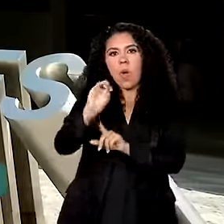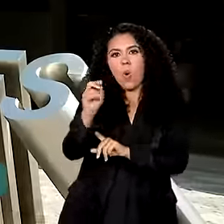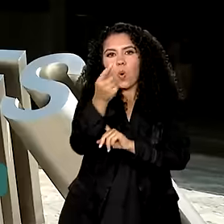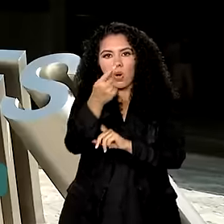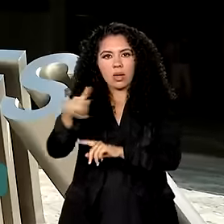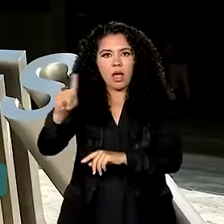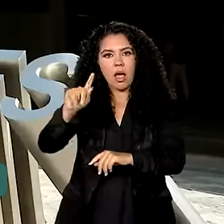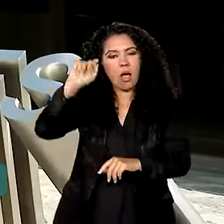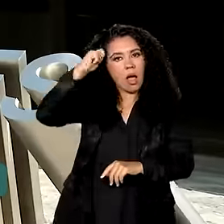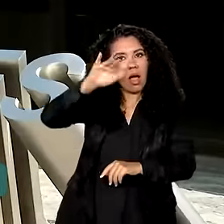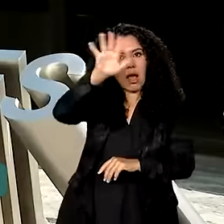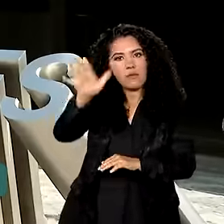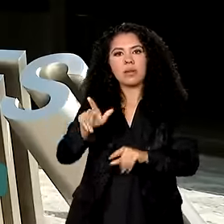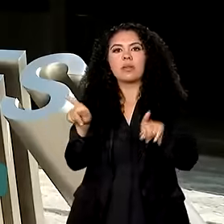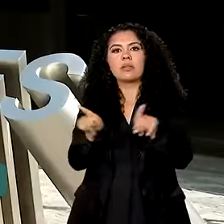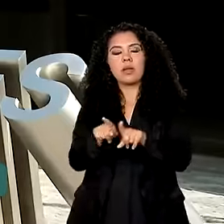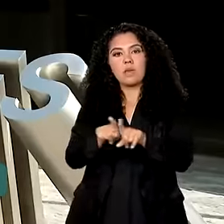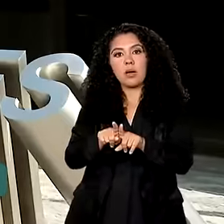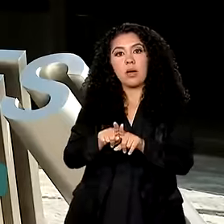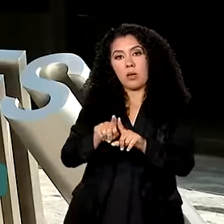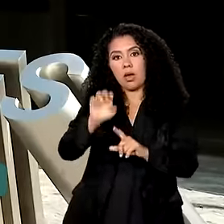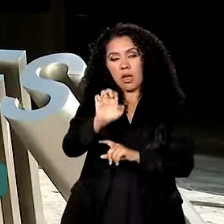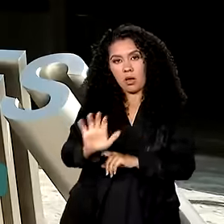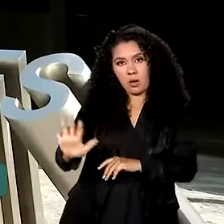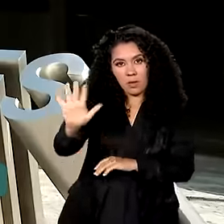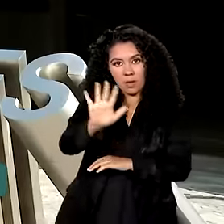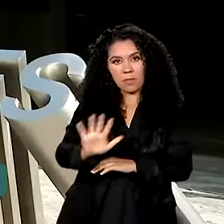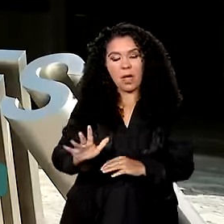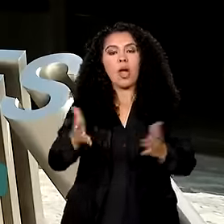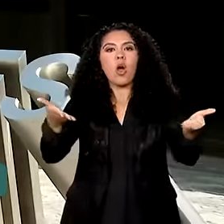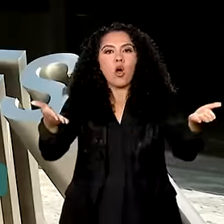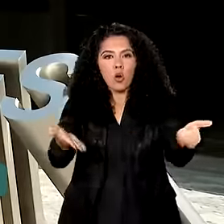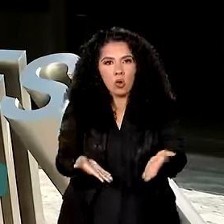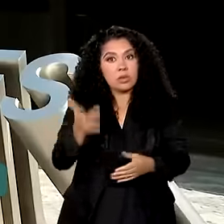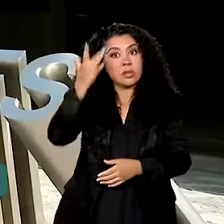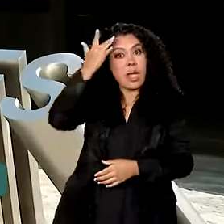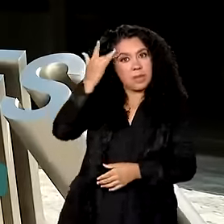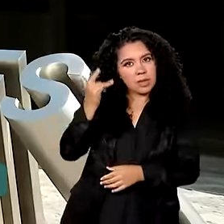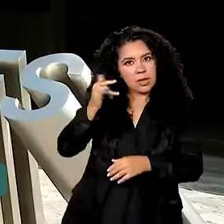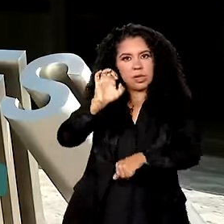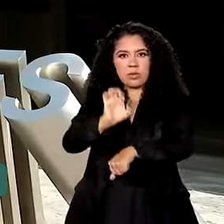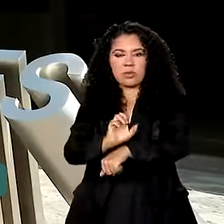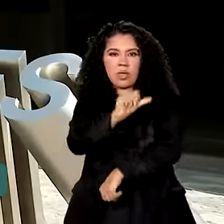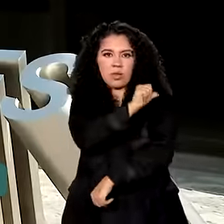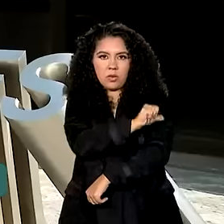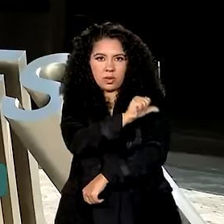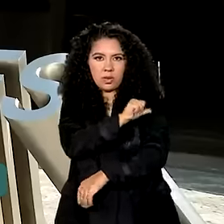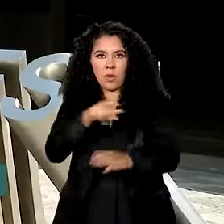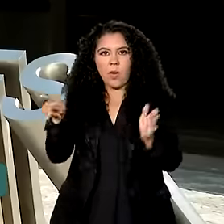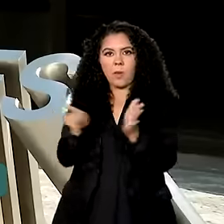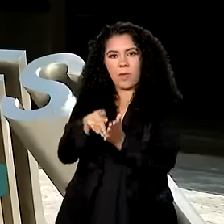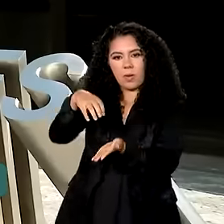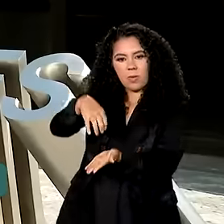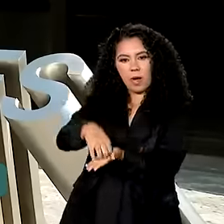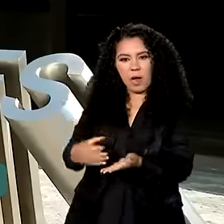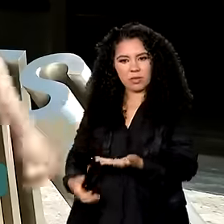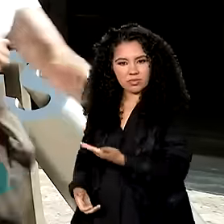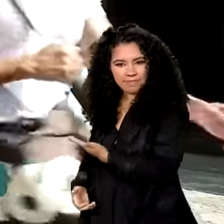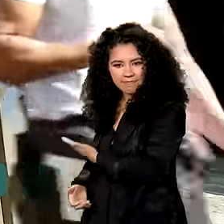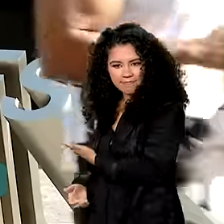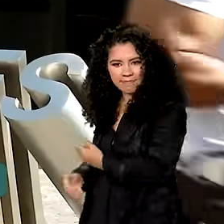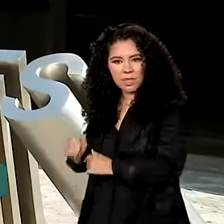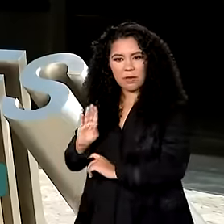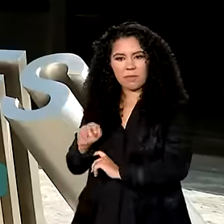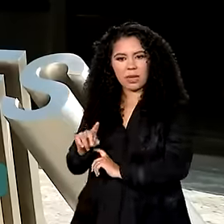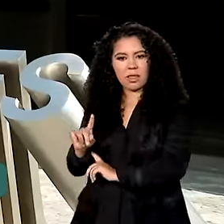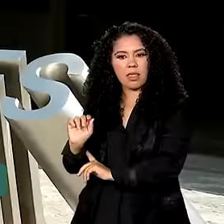União Europeia. Esse evento é realizado hoje e amanhã aqui no Rio de Janeiro, na sede do BNDES, em frente aqui onde nós